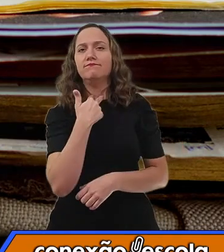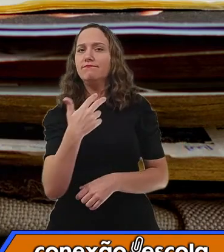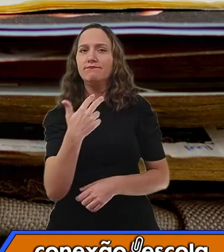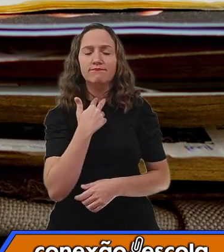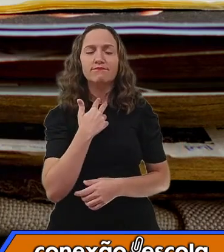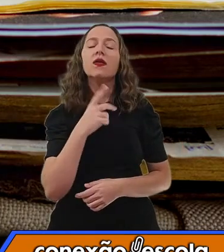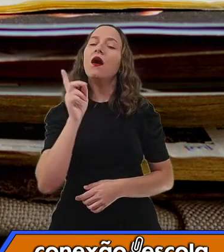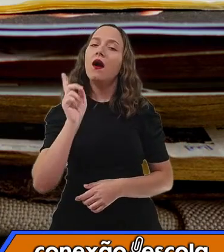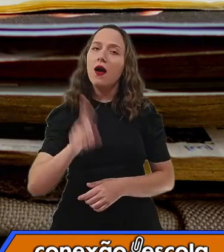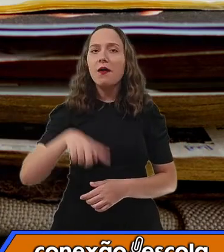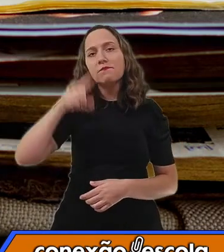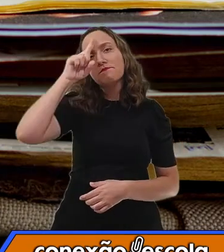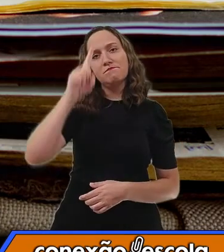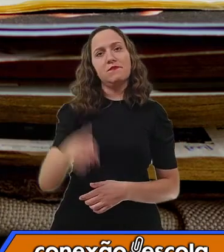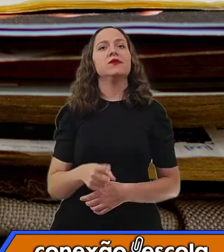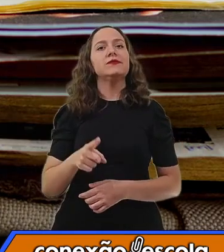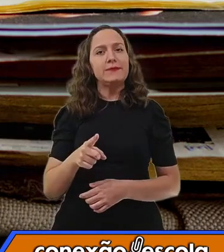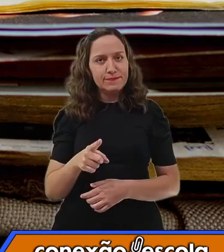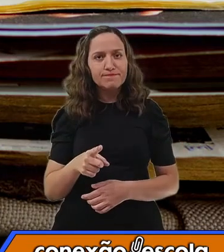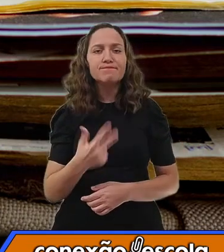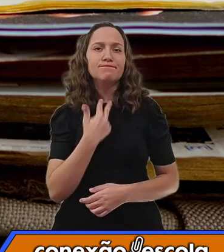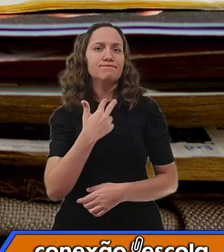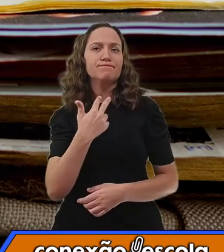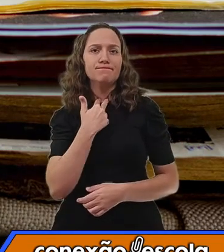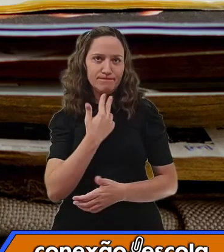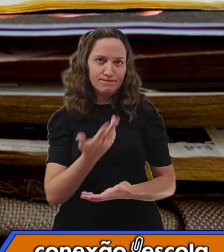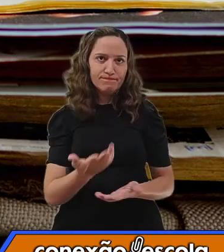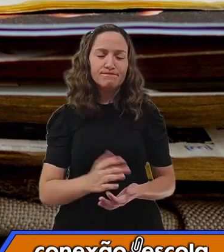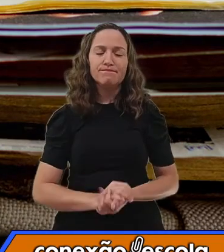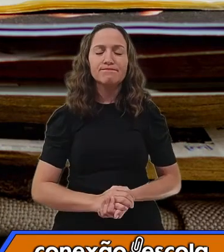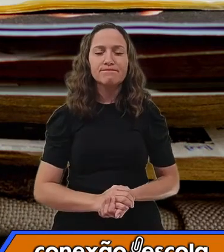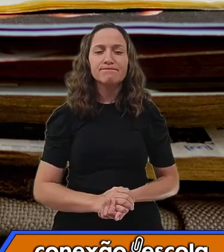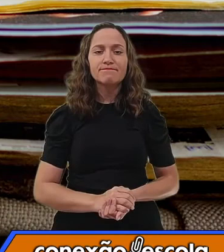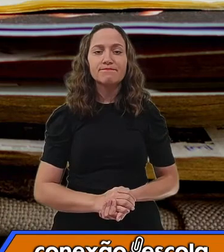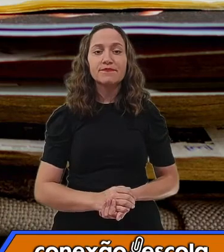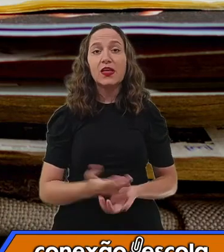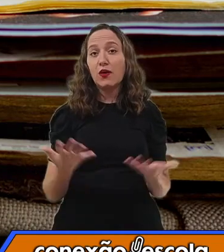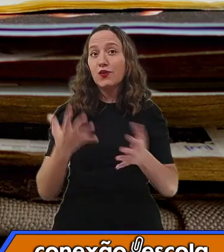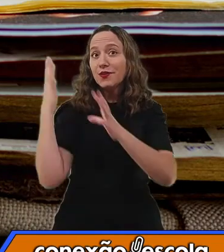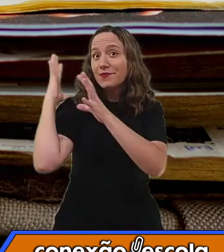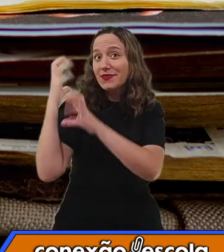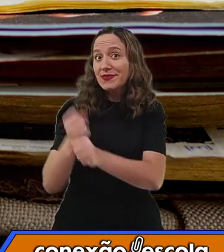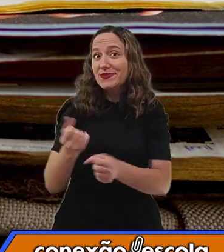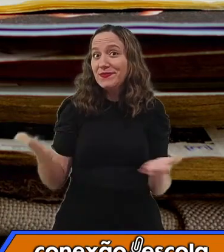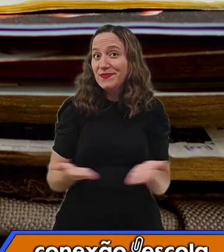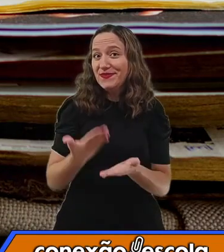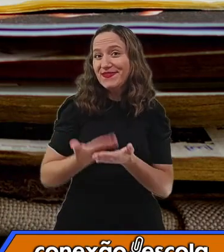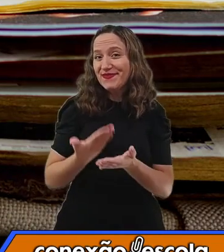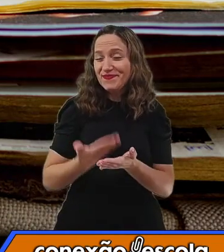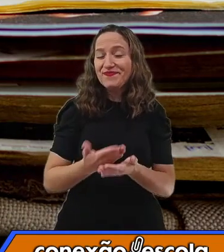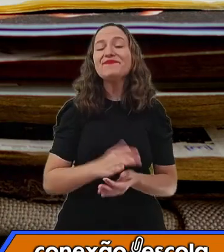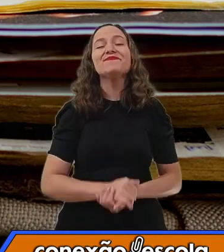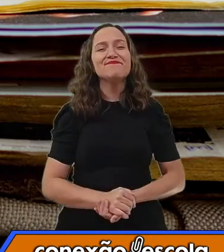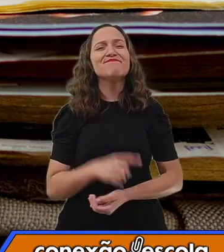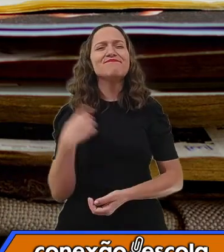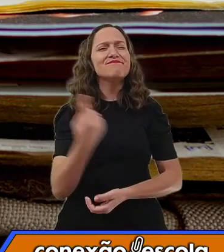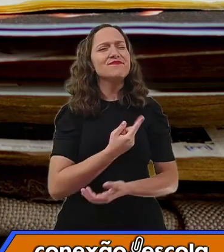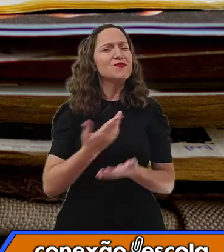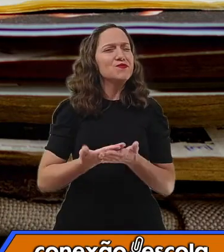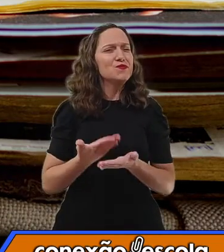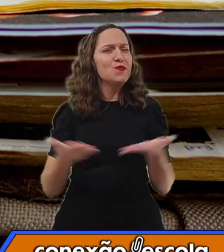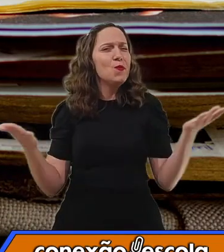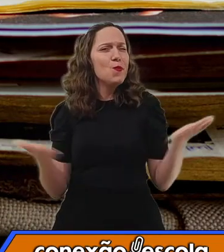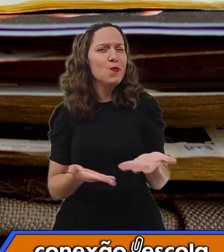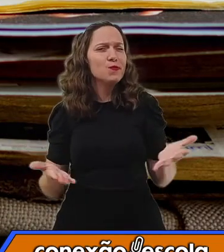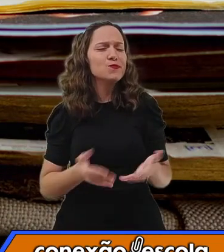ordem, certinho? Vamos ver, então, a revisão da nossa aula. Hoje, então, nós vimos sobre...